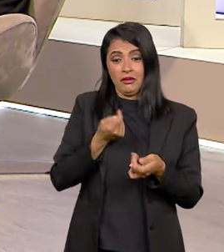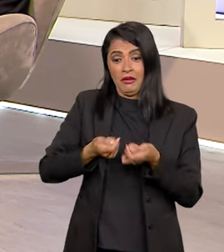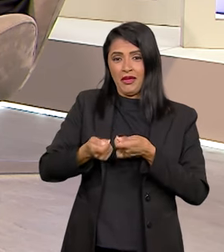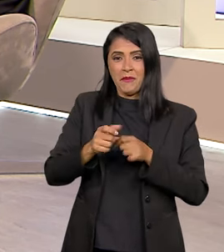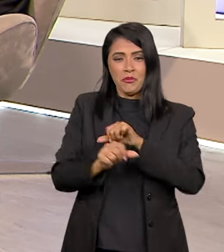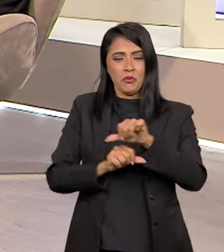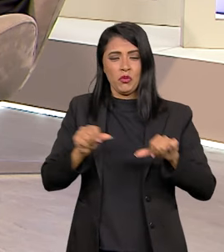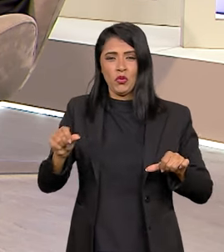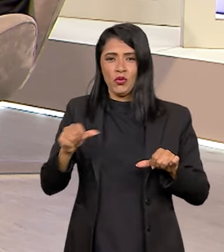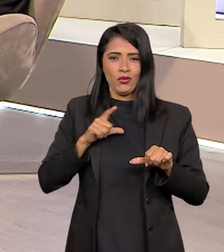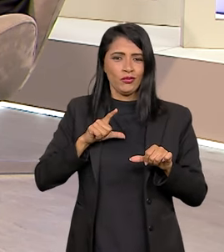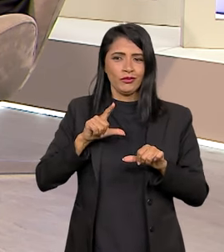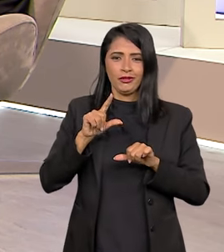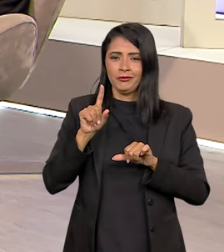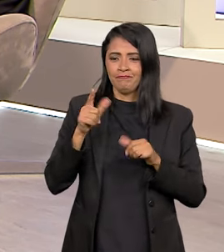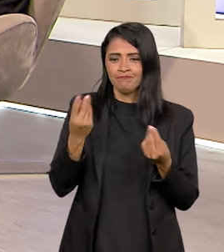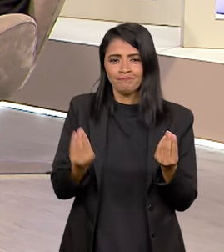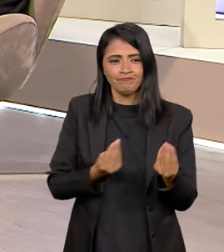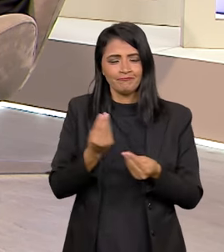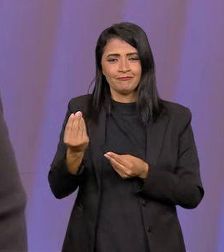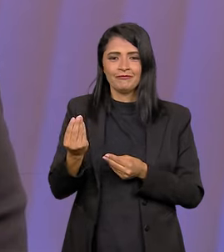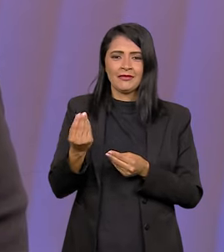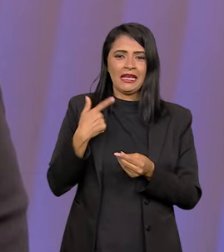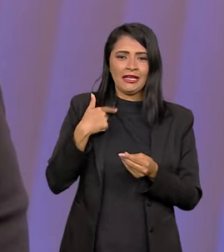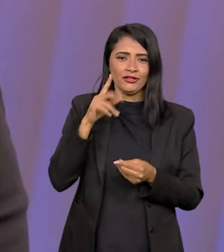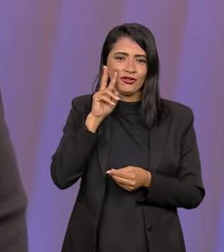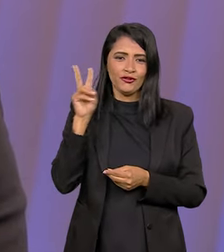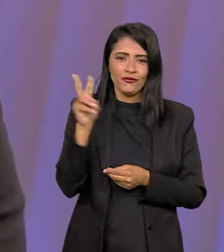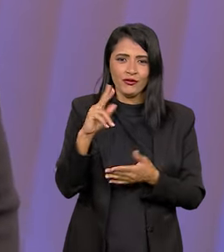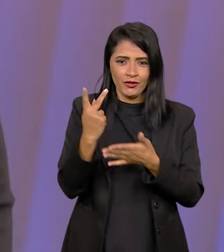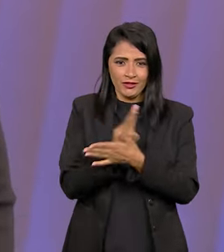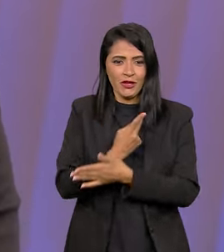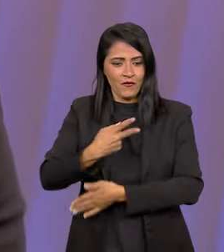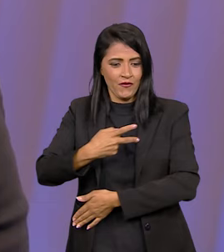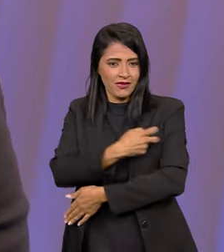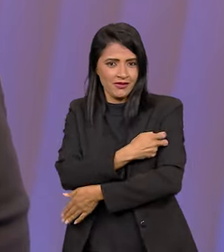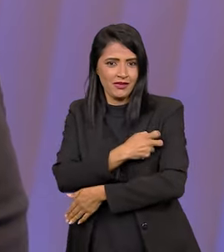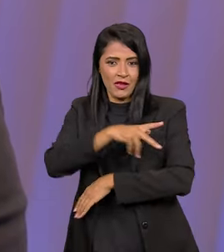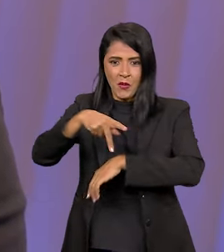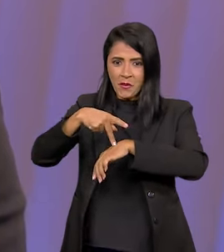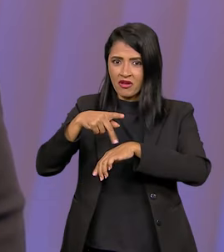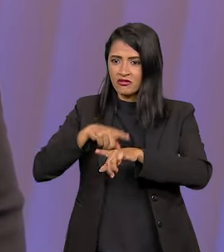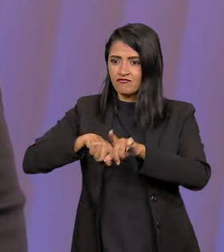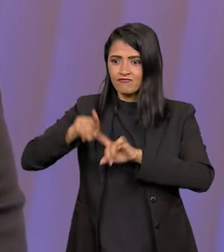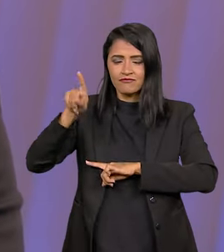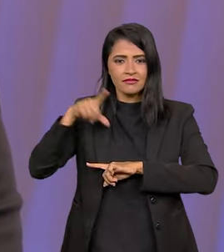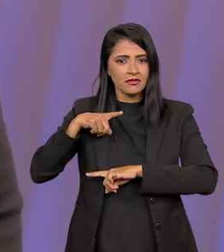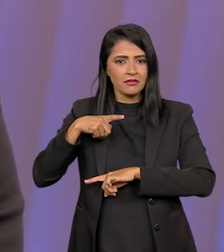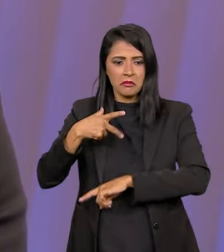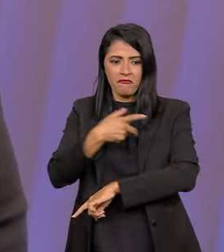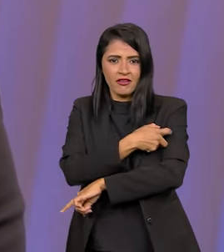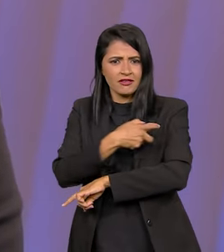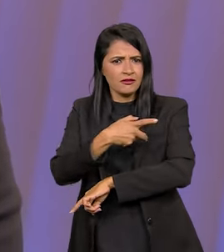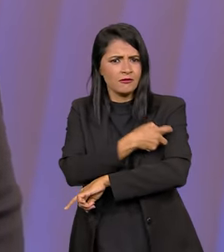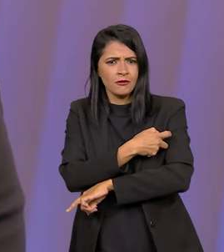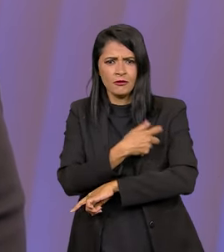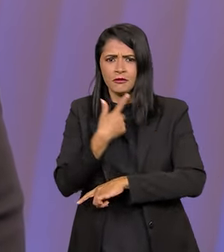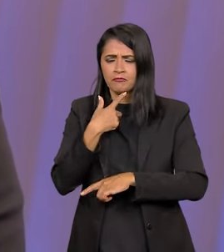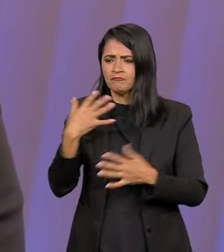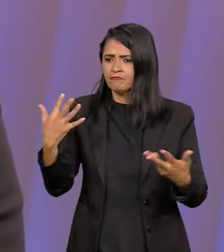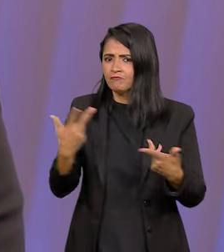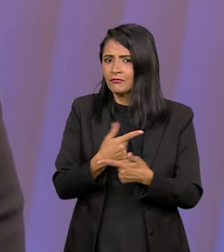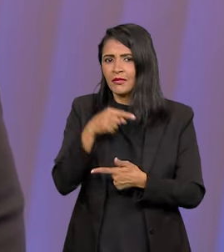Porque a desinformação distorce políticas públicas. A gente viu o que aconteceu com a vacina. O Brasil era o país recordista